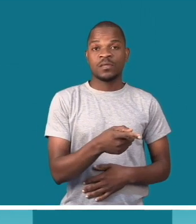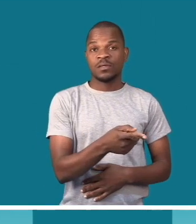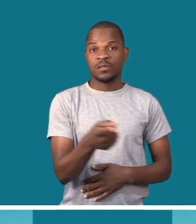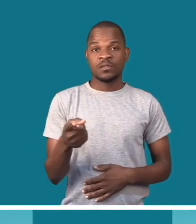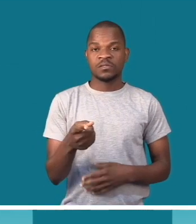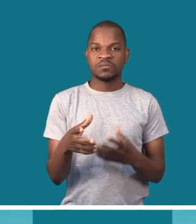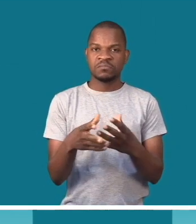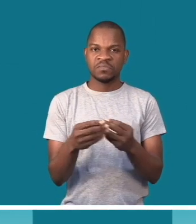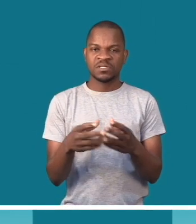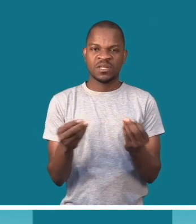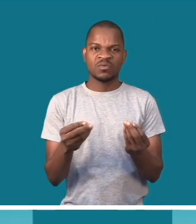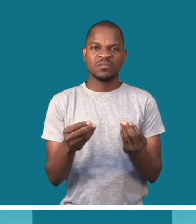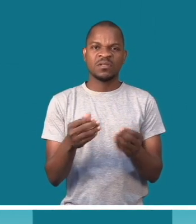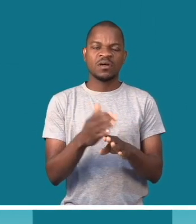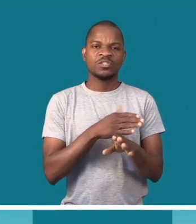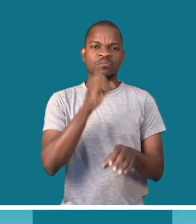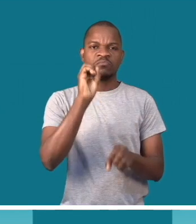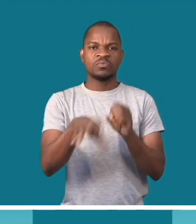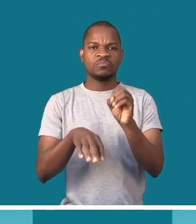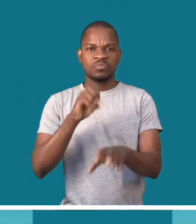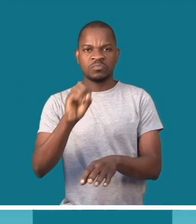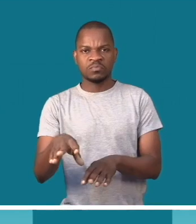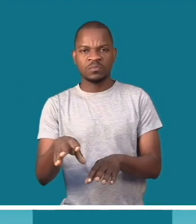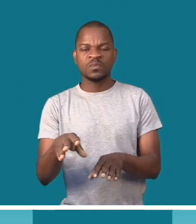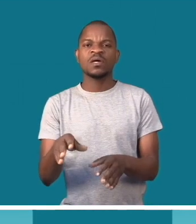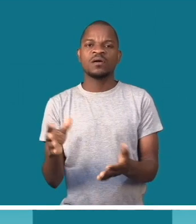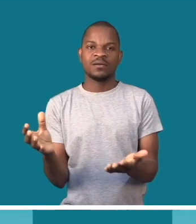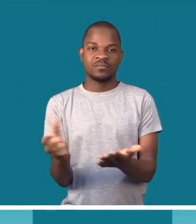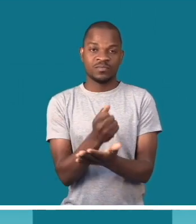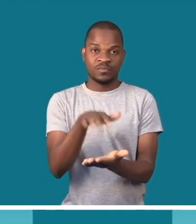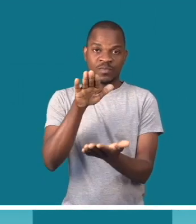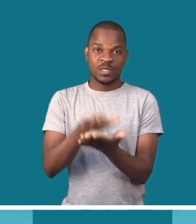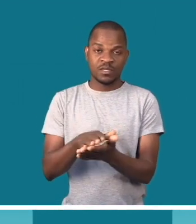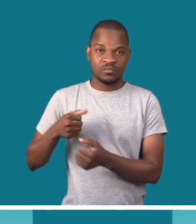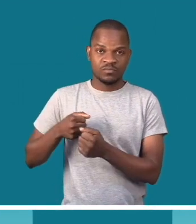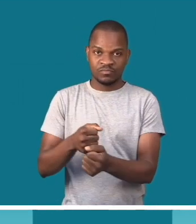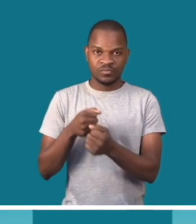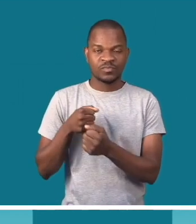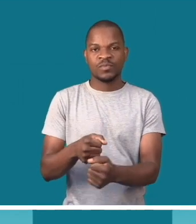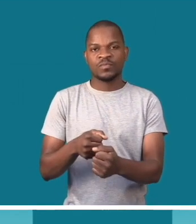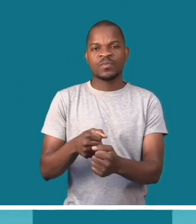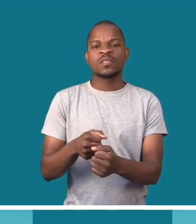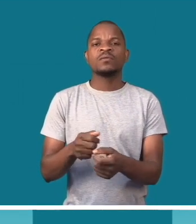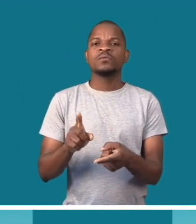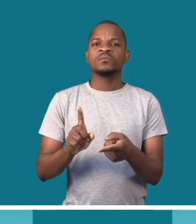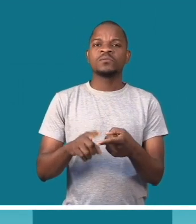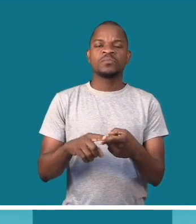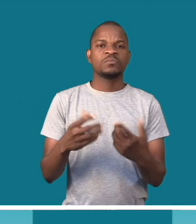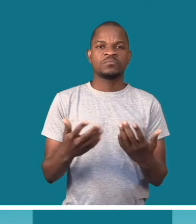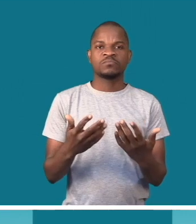Então, aquelas ripas que não estão aproveitadas, que normalmente também encontramos em carpintarias. Aquelas sobras,